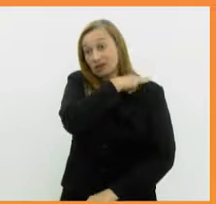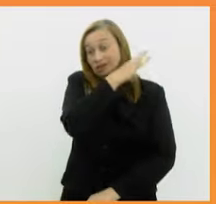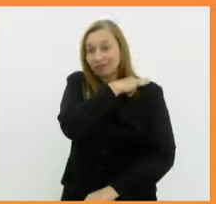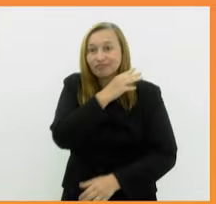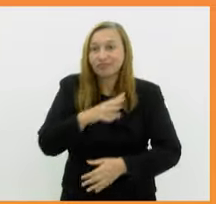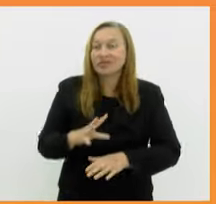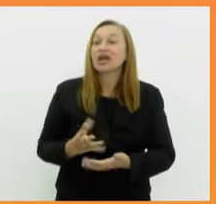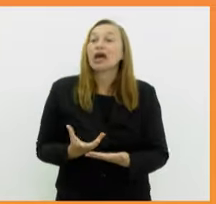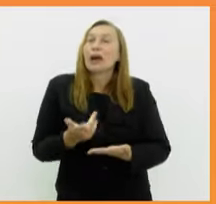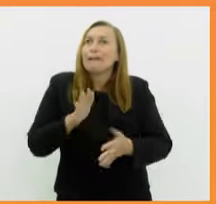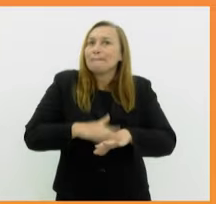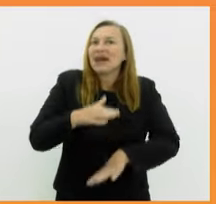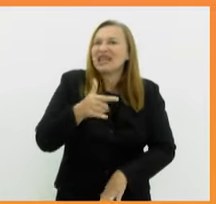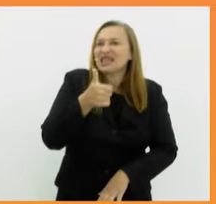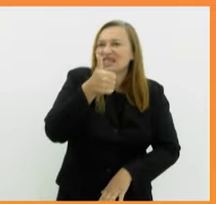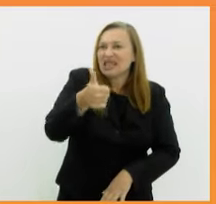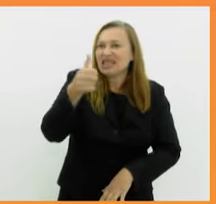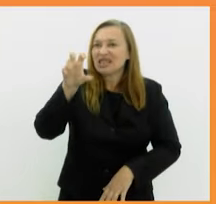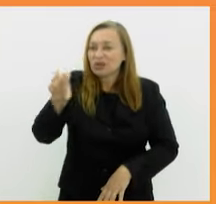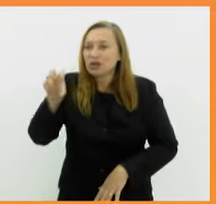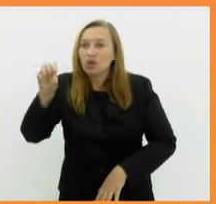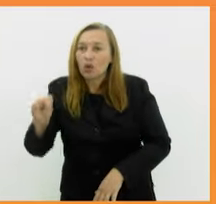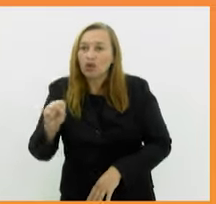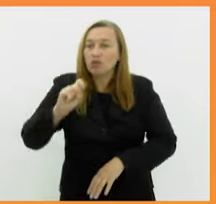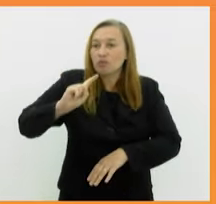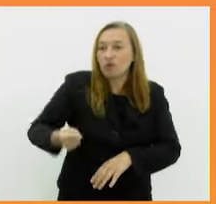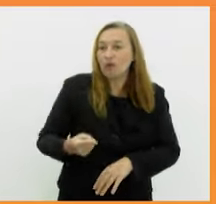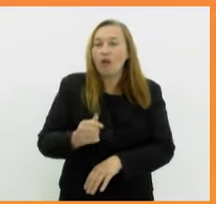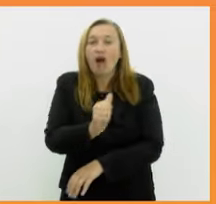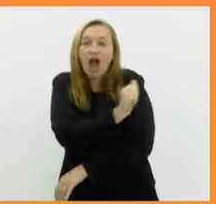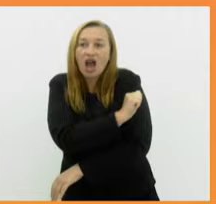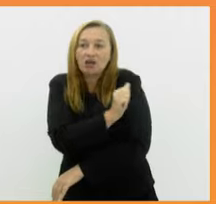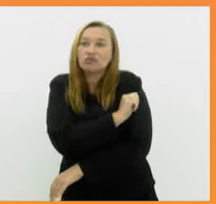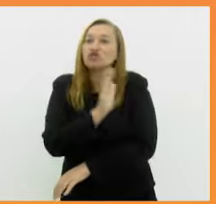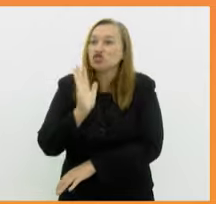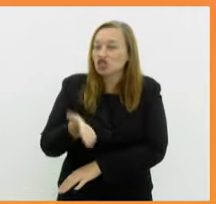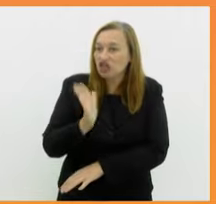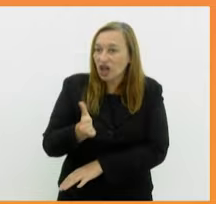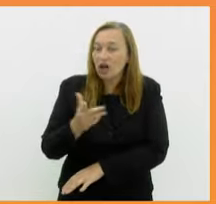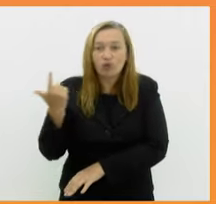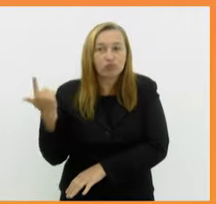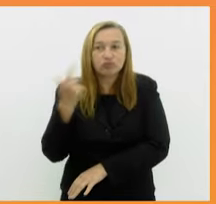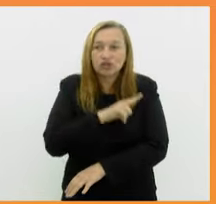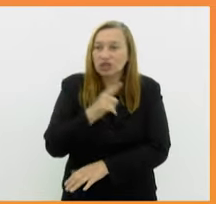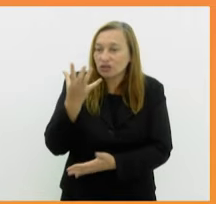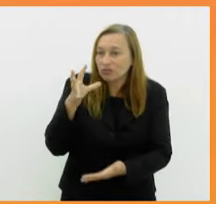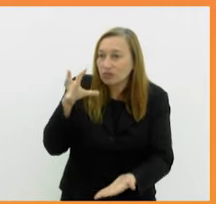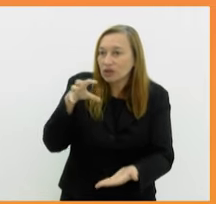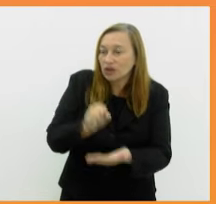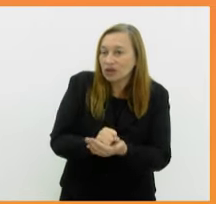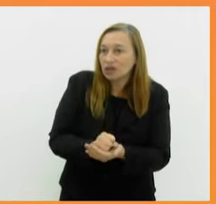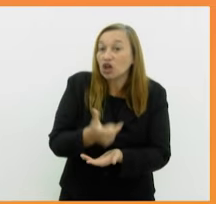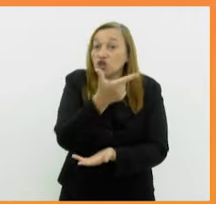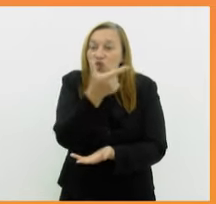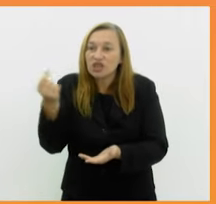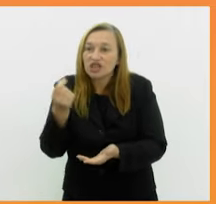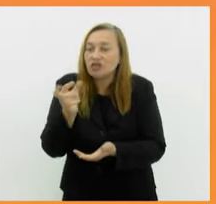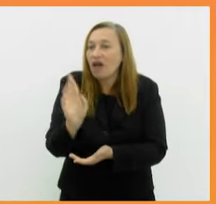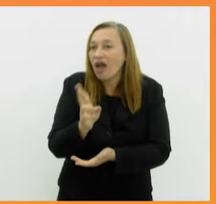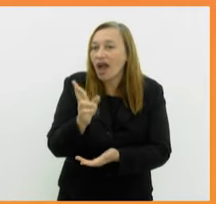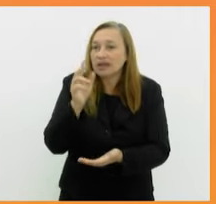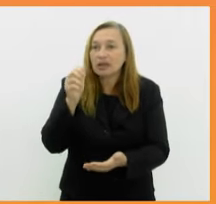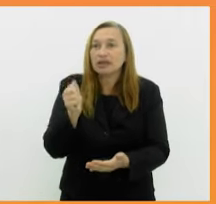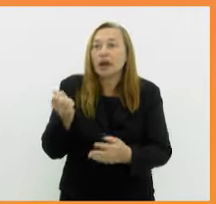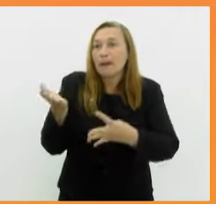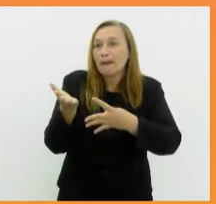Mais de 158 mil alunos da rede estadual já estão ganhando o incentivo matrícula, uma parcela de R$ 200,00, pagos uma